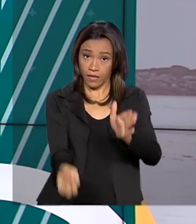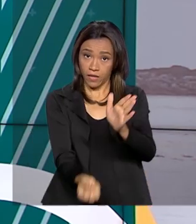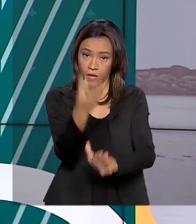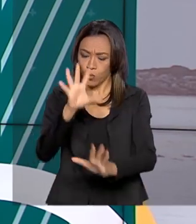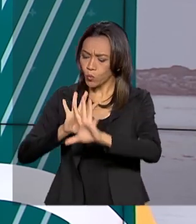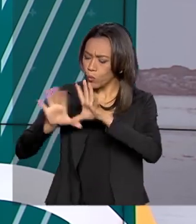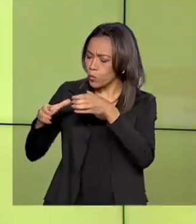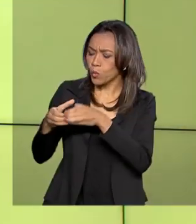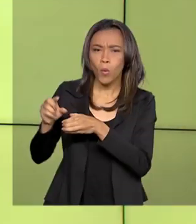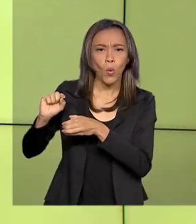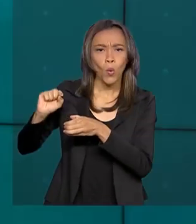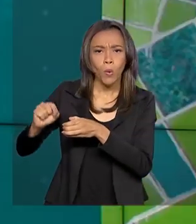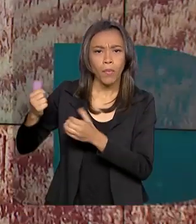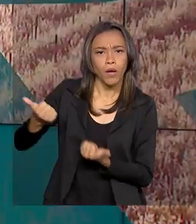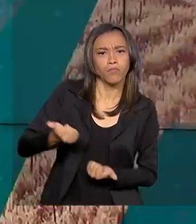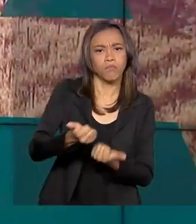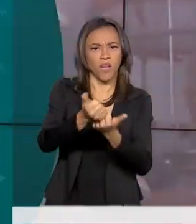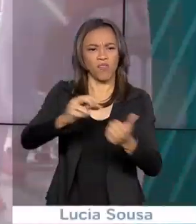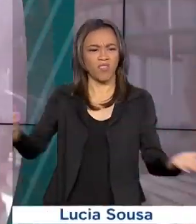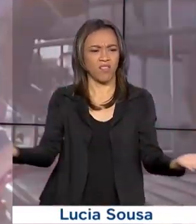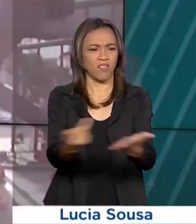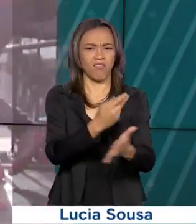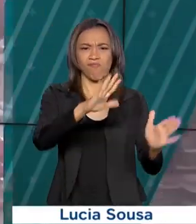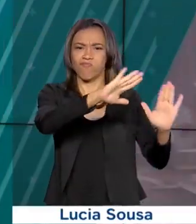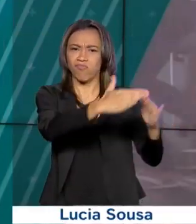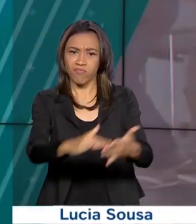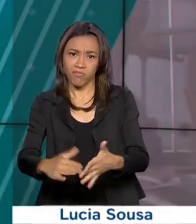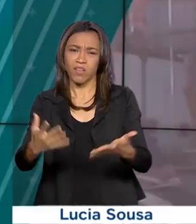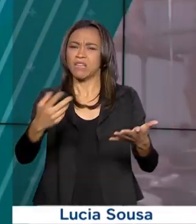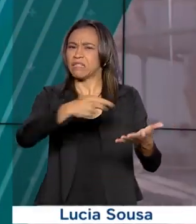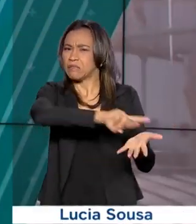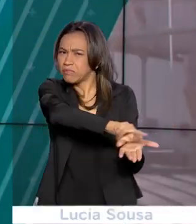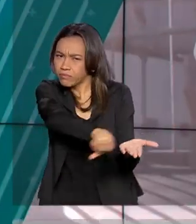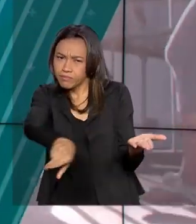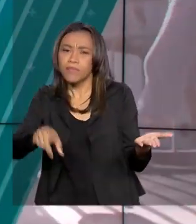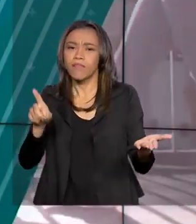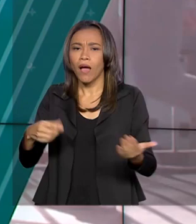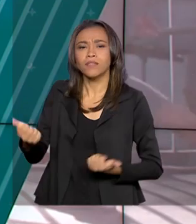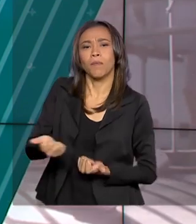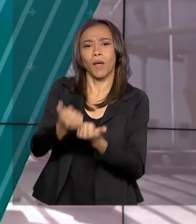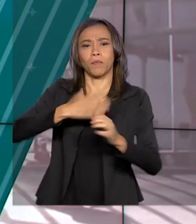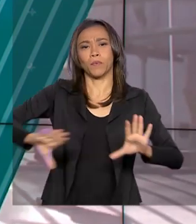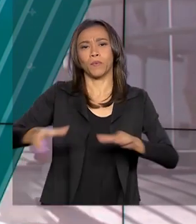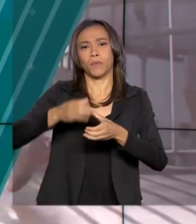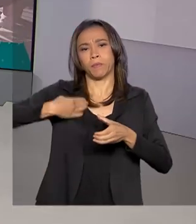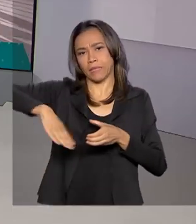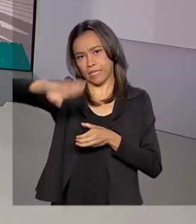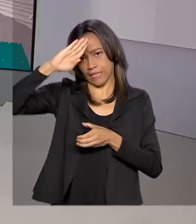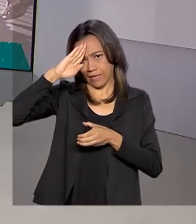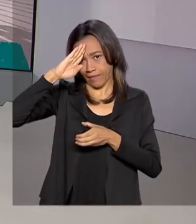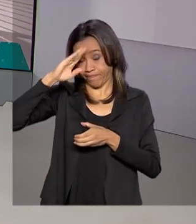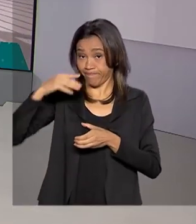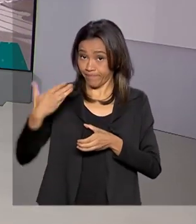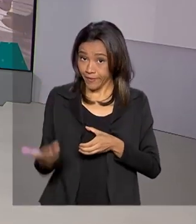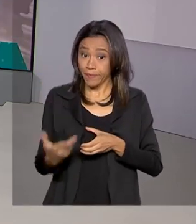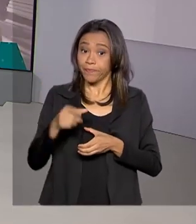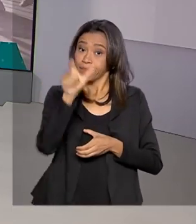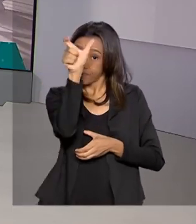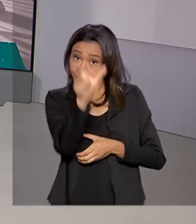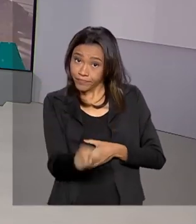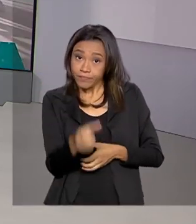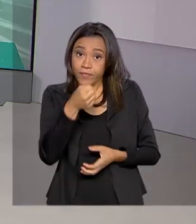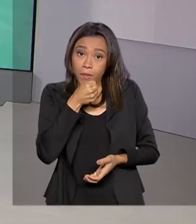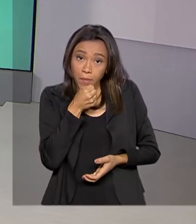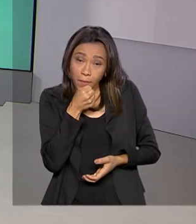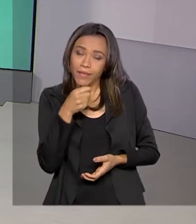de resposta a desastres que será formado por militares da Força Nacional de Segurança Pública. A repórter Luana Karen,